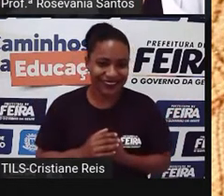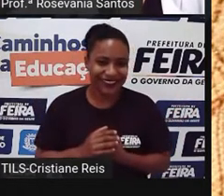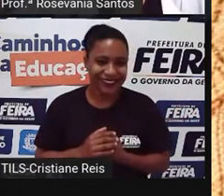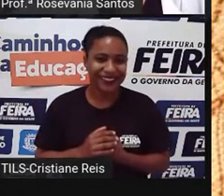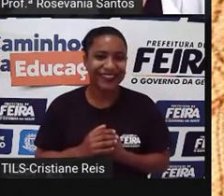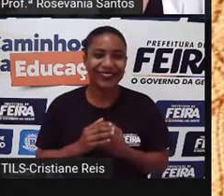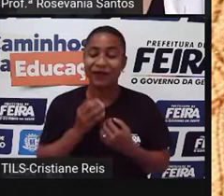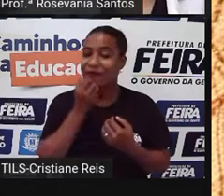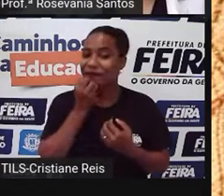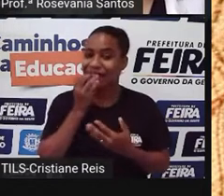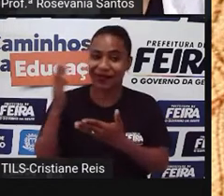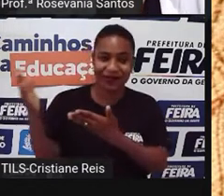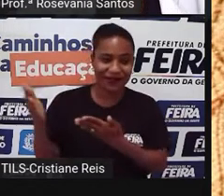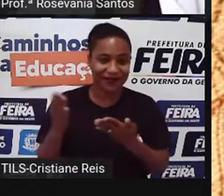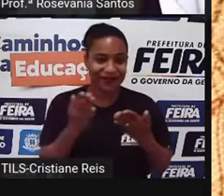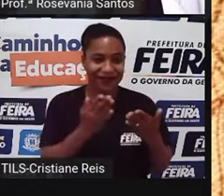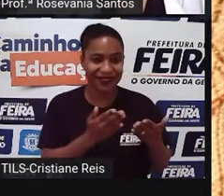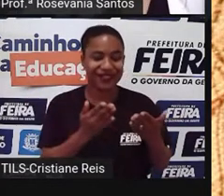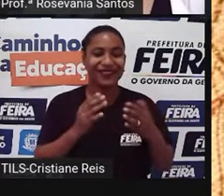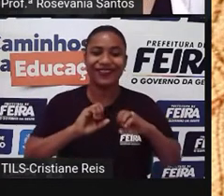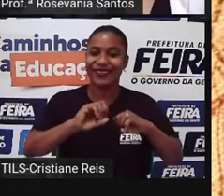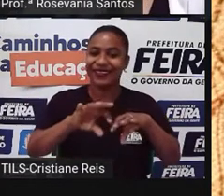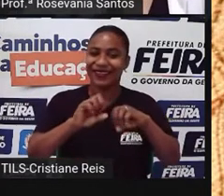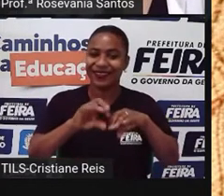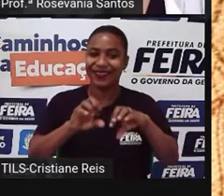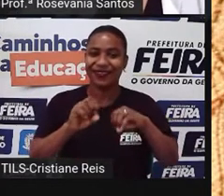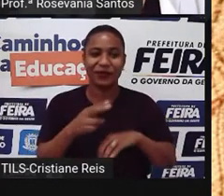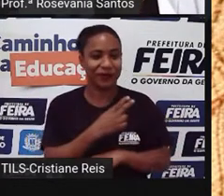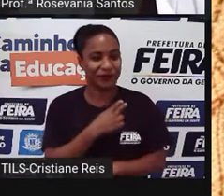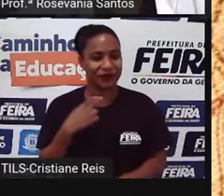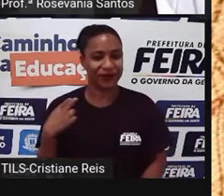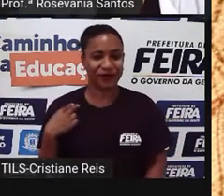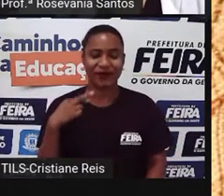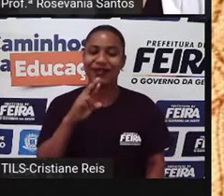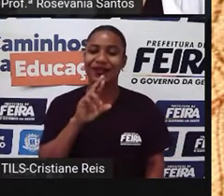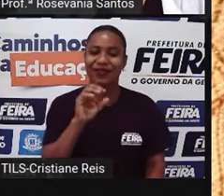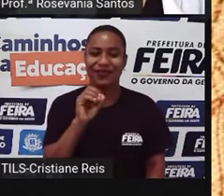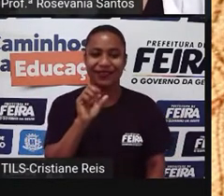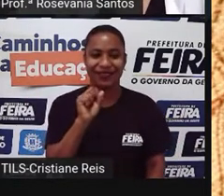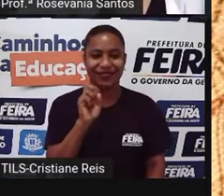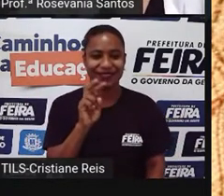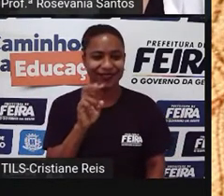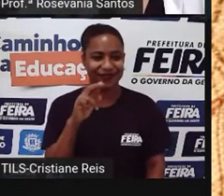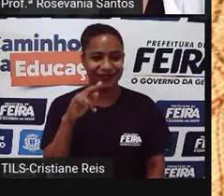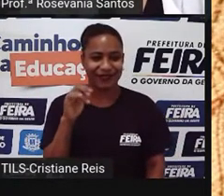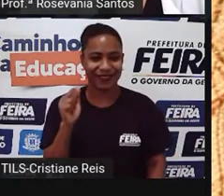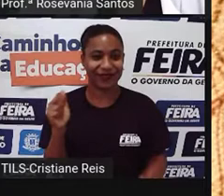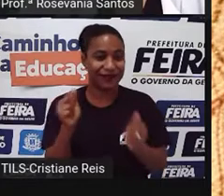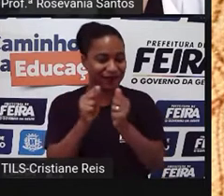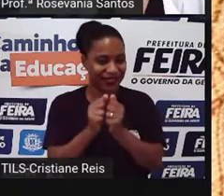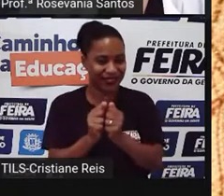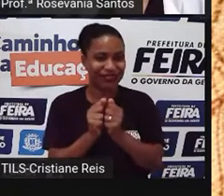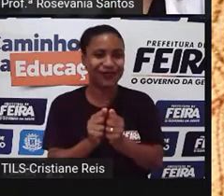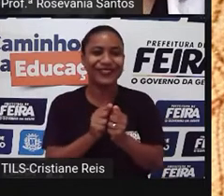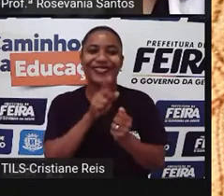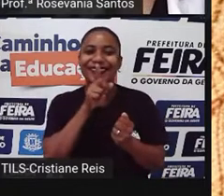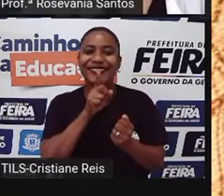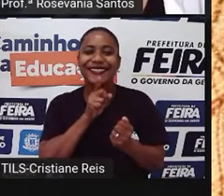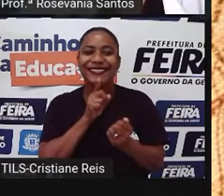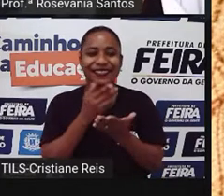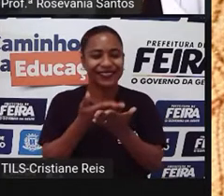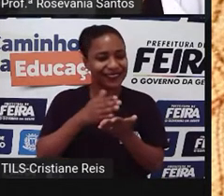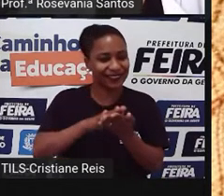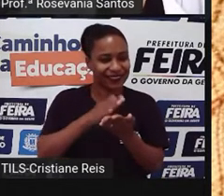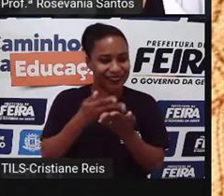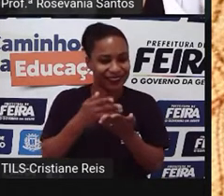Então, sejam bem-vindos à aula de hoje. Como vocês sabem, eu sou a professora Rosivânia e estou acompanhada da minha companheirinha Cristiane